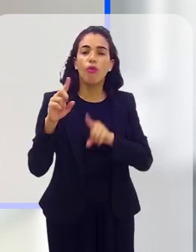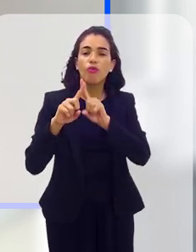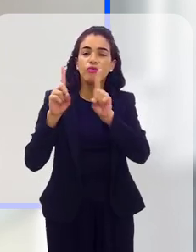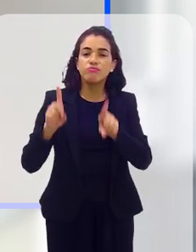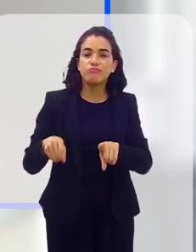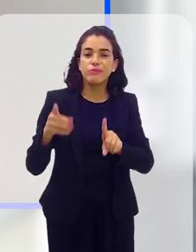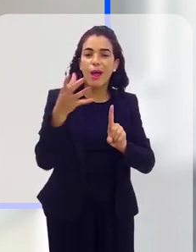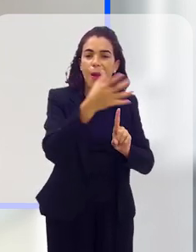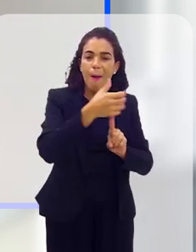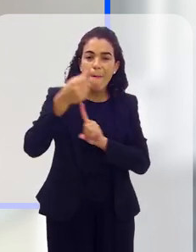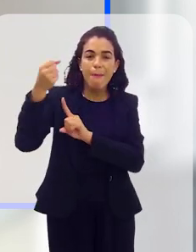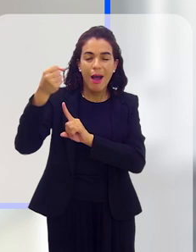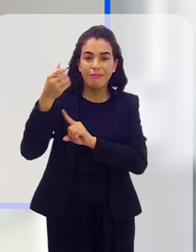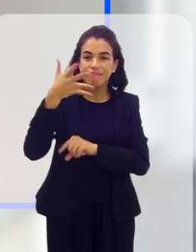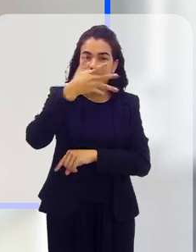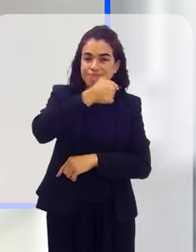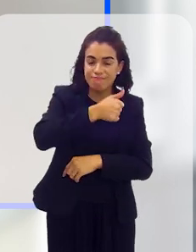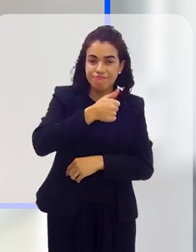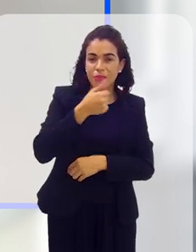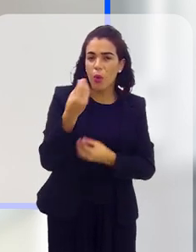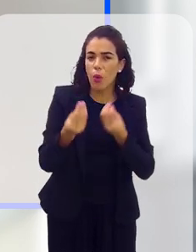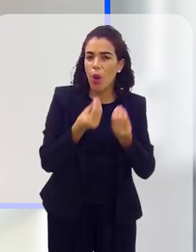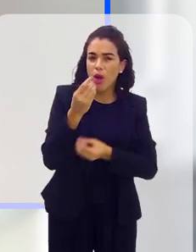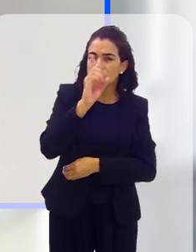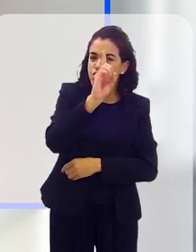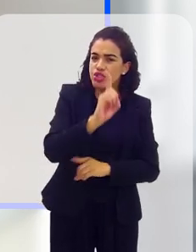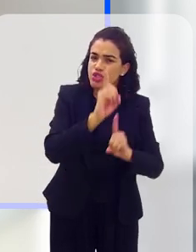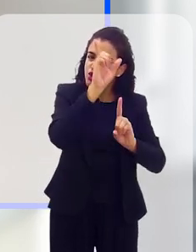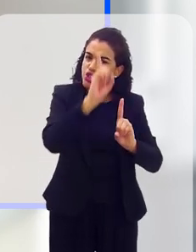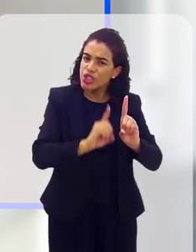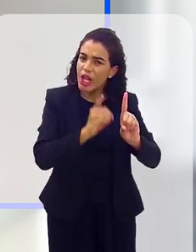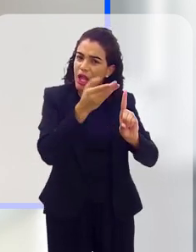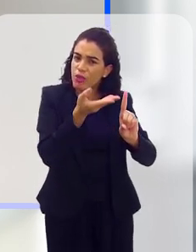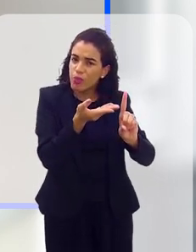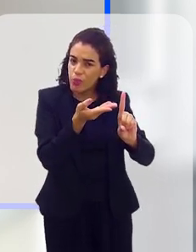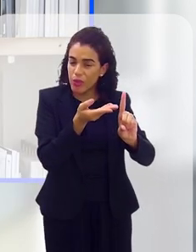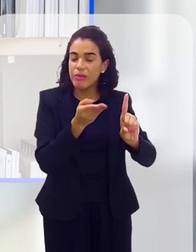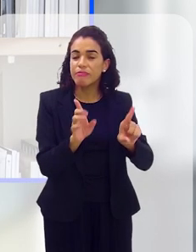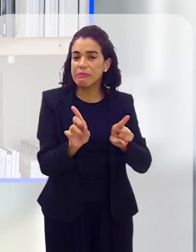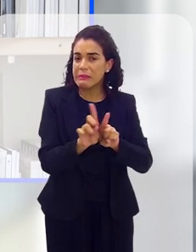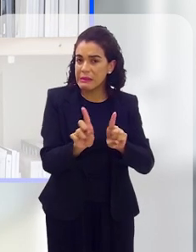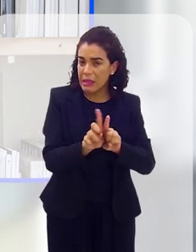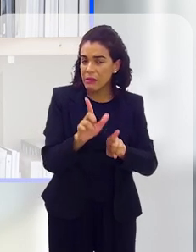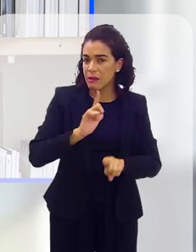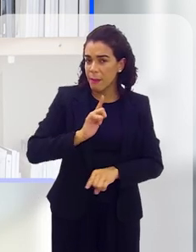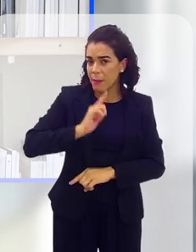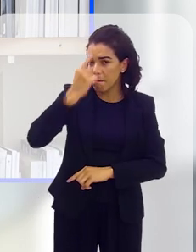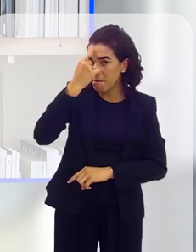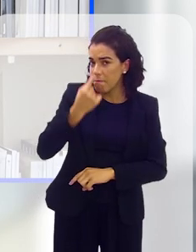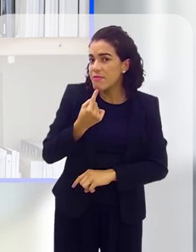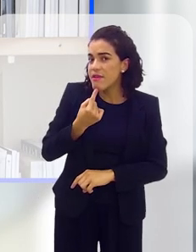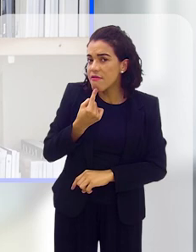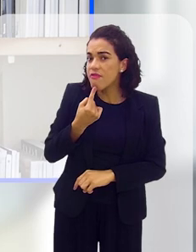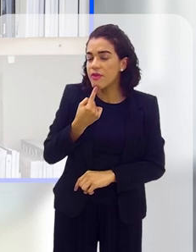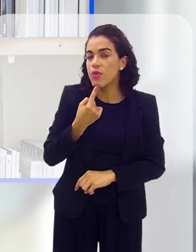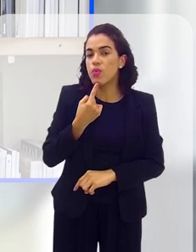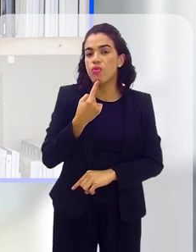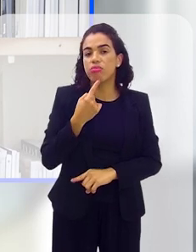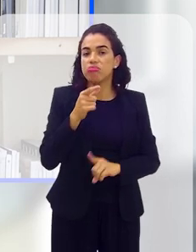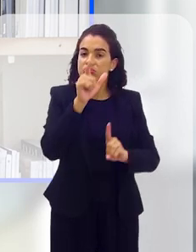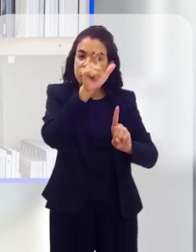resgatado de um local desse, quais são os direitos que cabem a esse trabalhador e se tem, existe um perfil